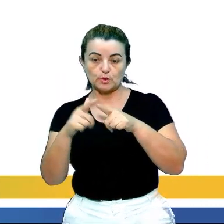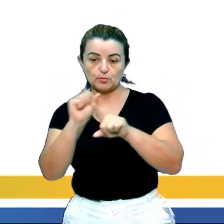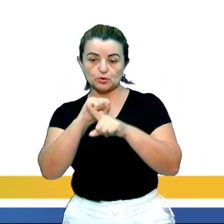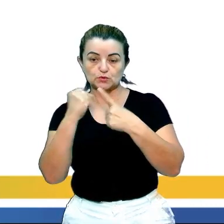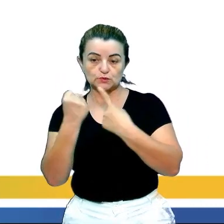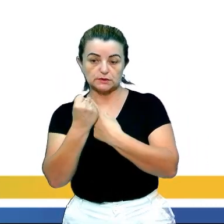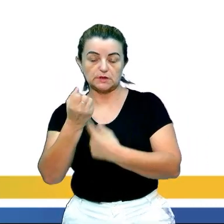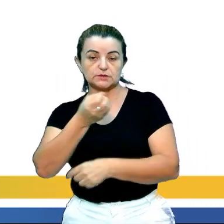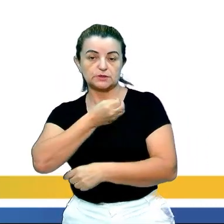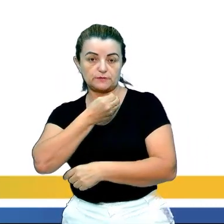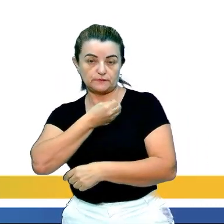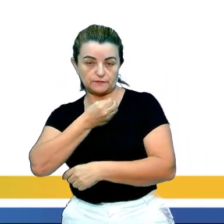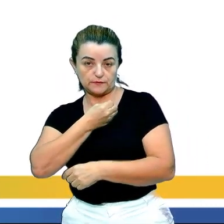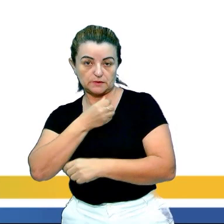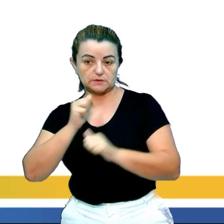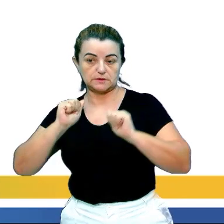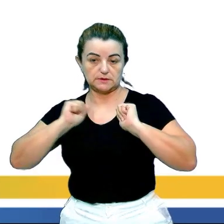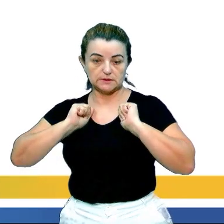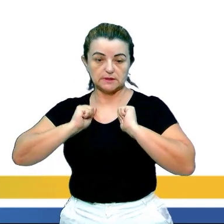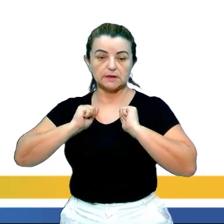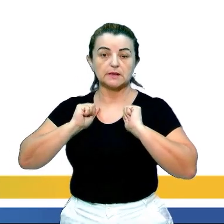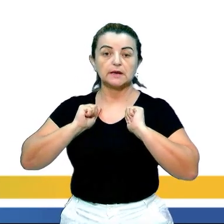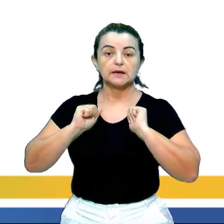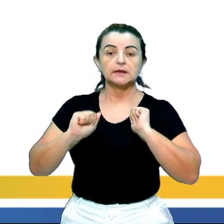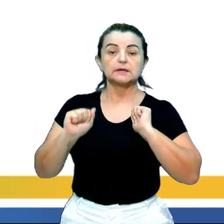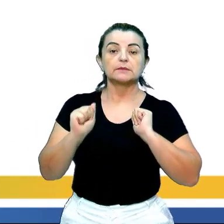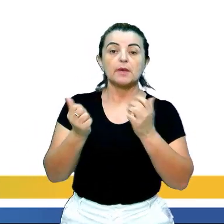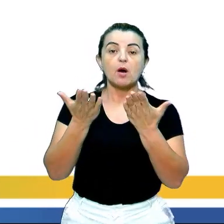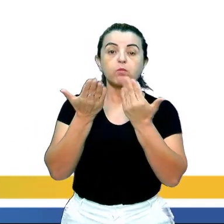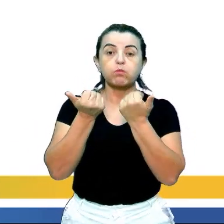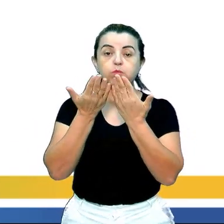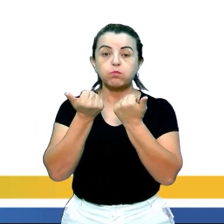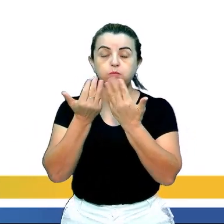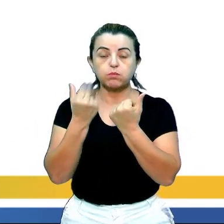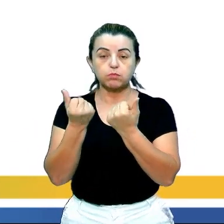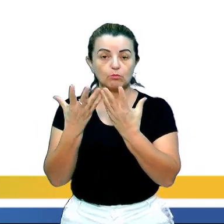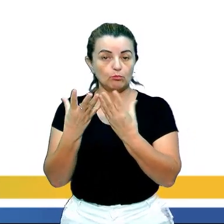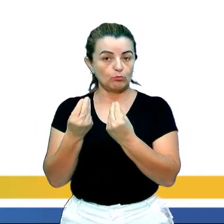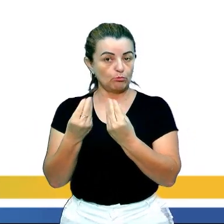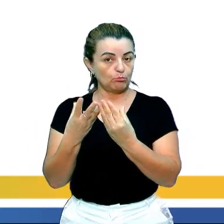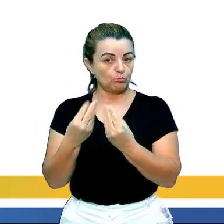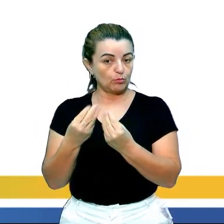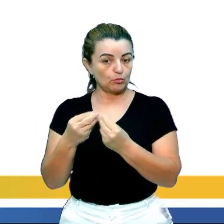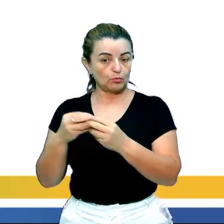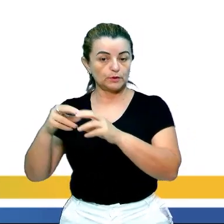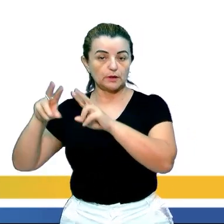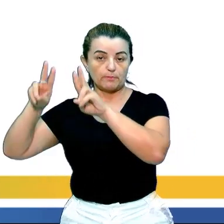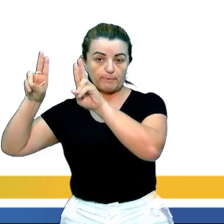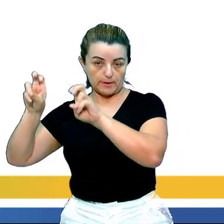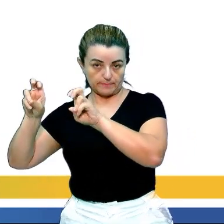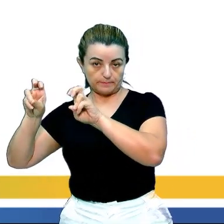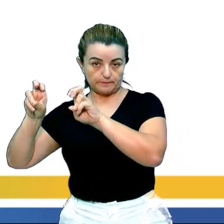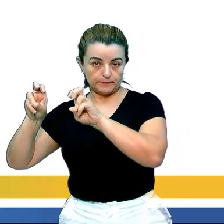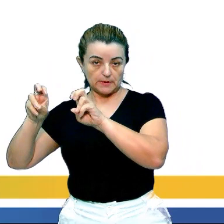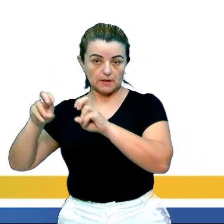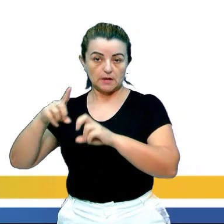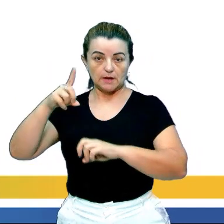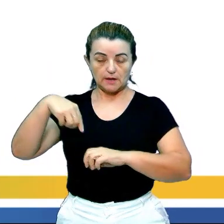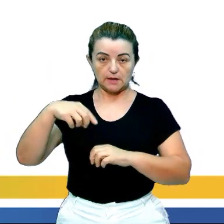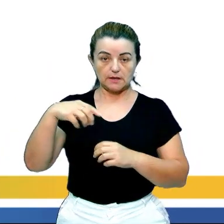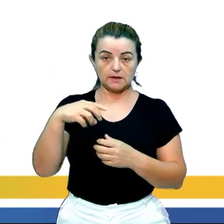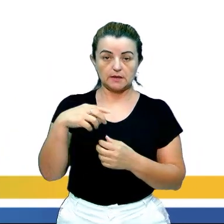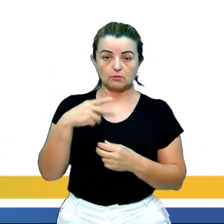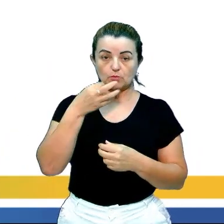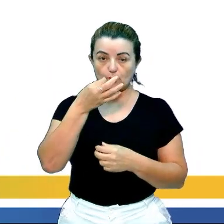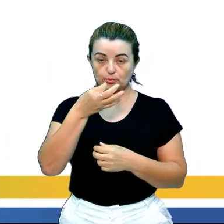alimentos. É importante que vocês observem, gente. Que todos esses conjuntos de coisas que estão